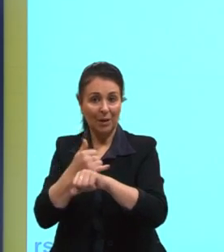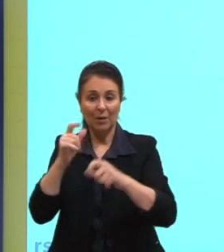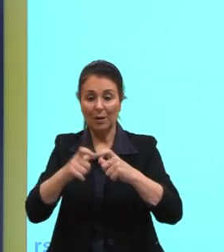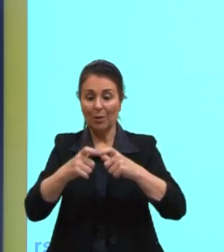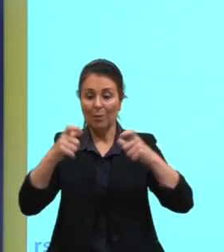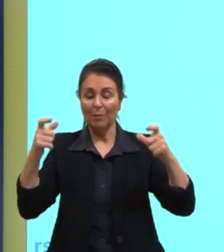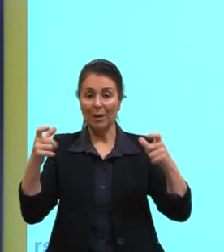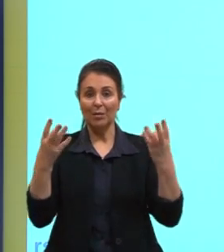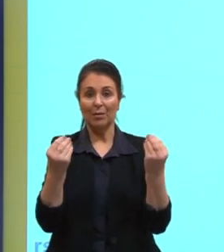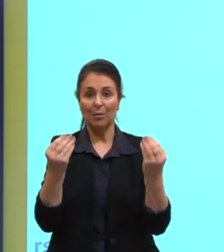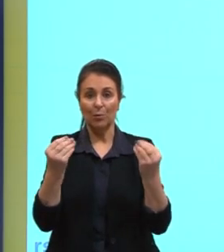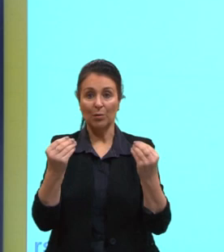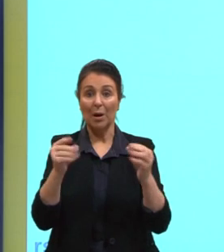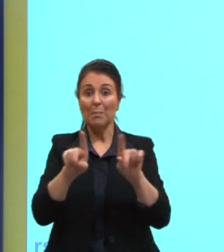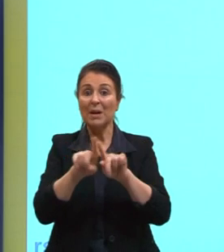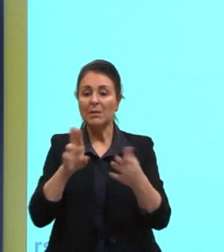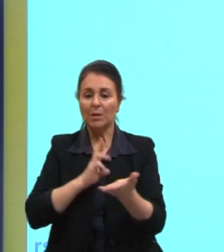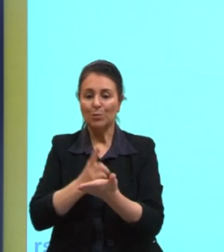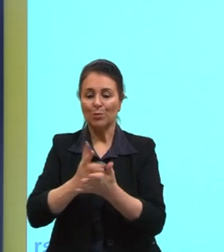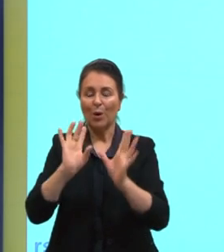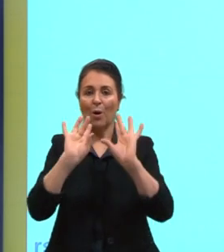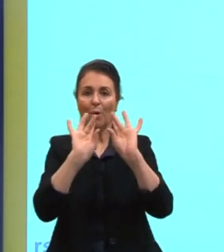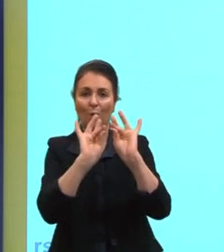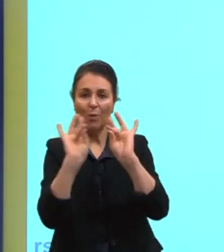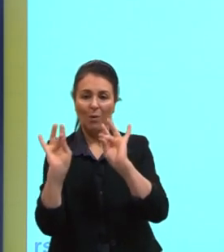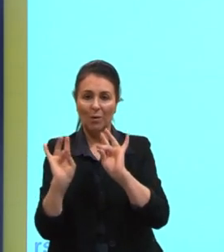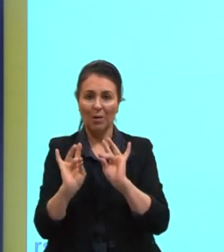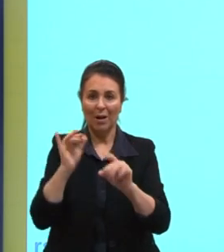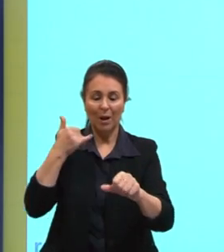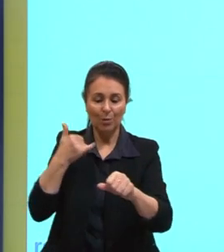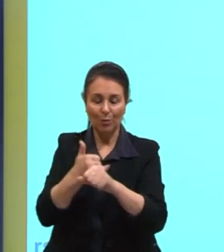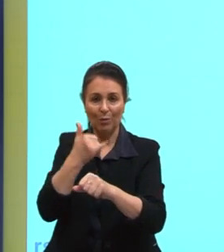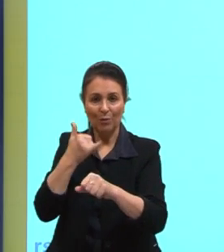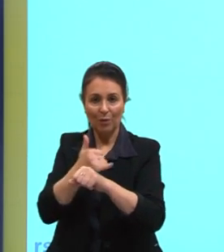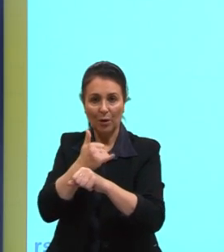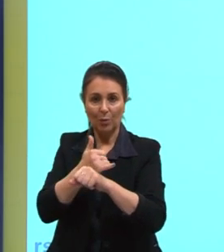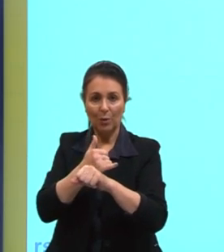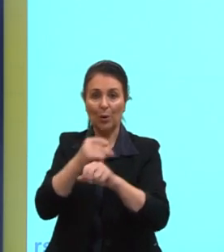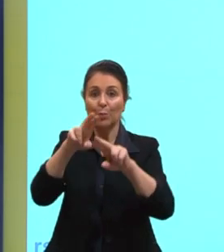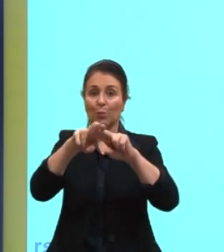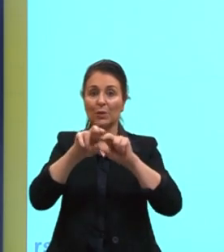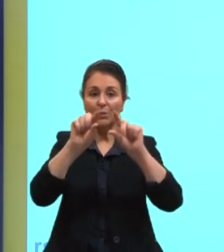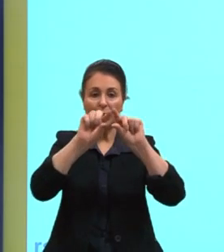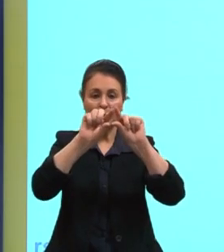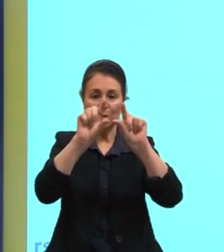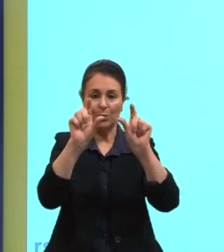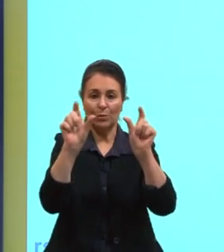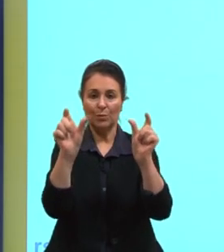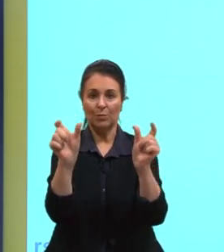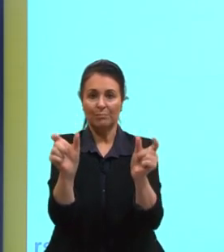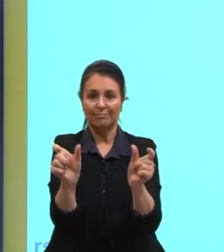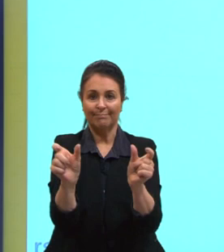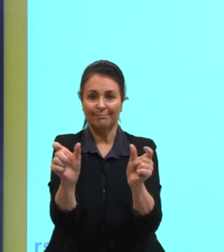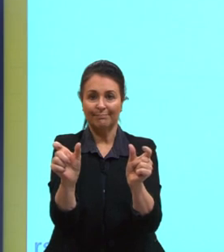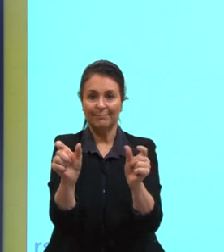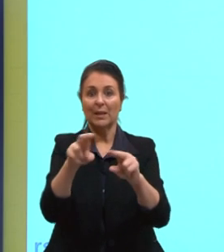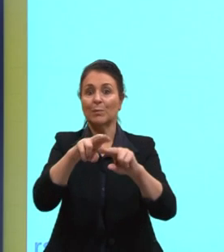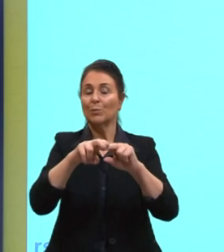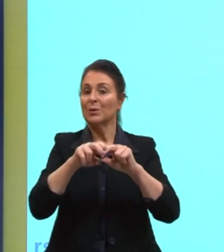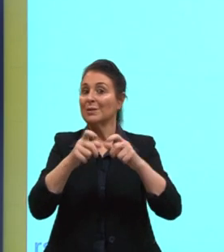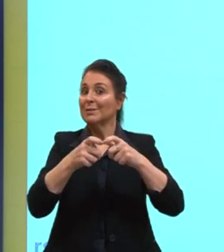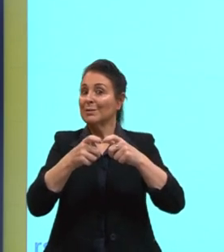mas ele ainda estando colado com o ferro, vai gerar essa curvatura aqui. Por isso que eles não aumentam,